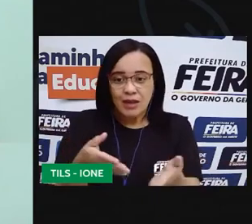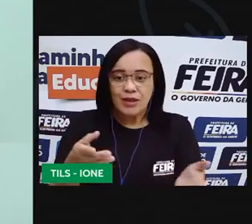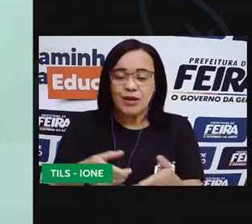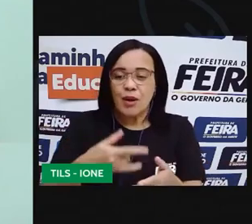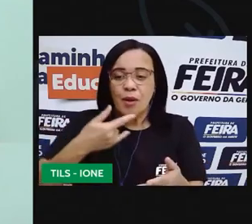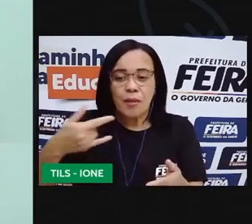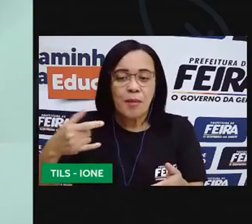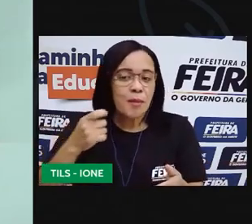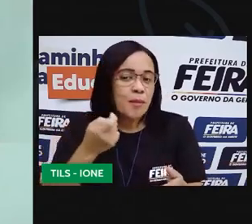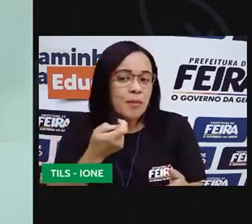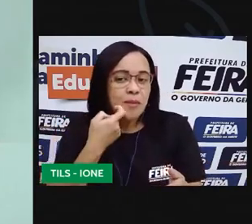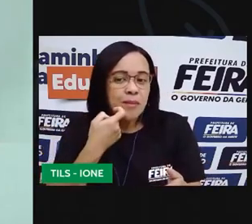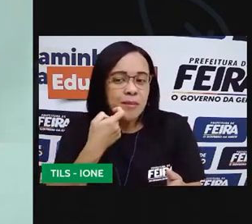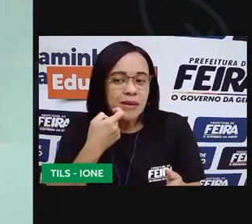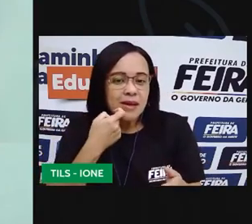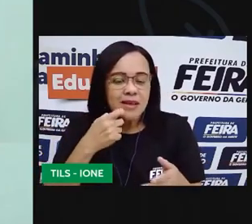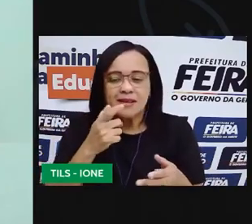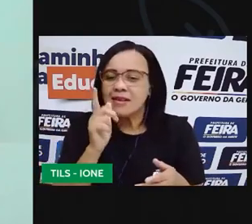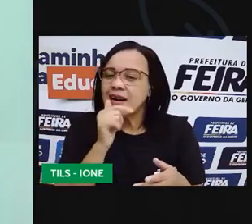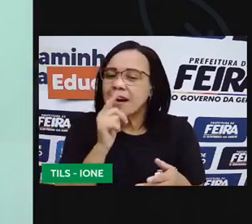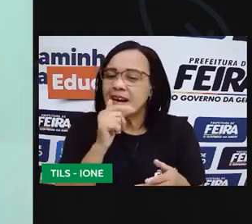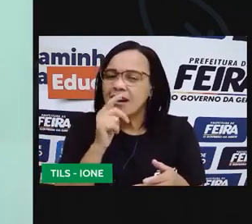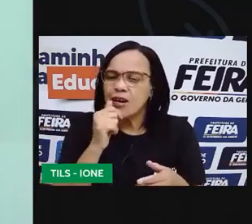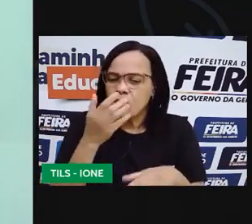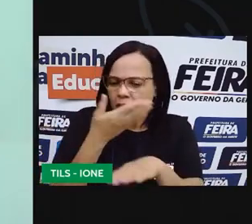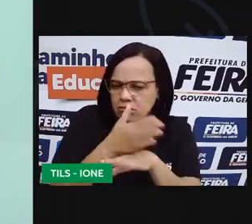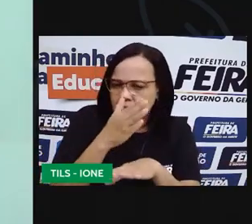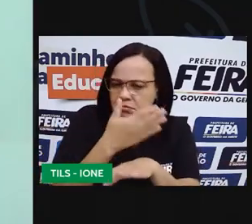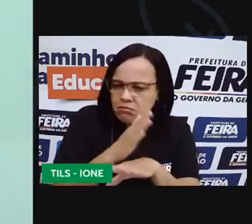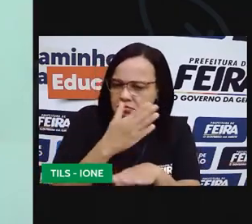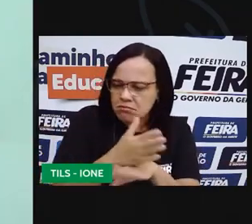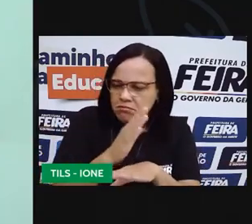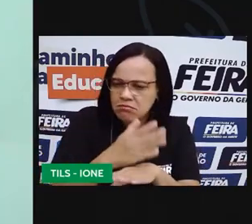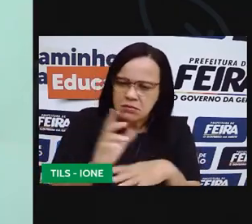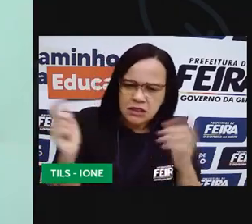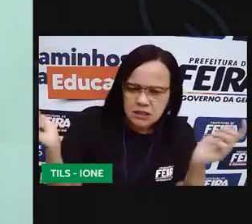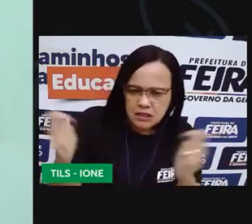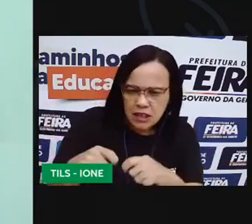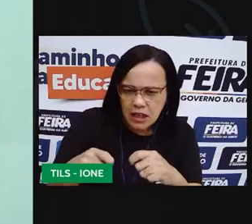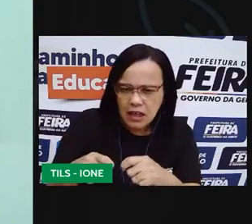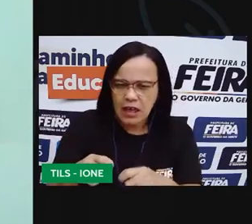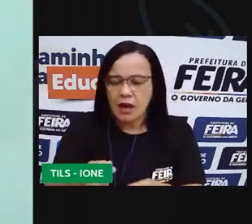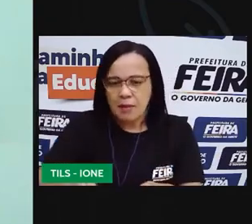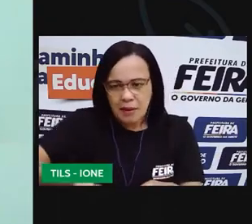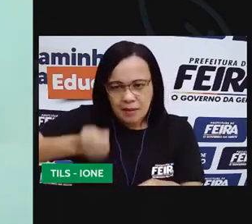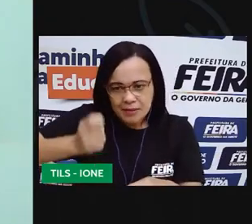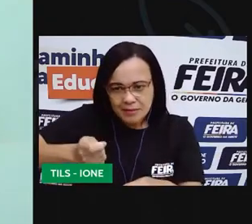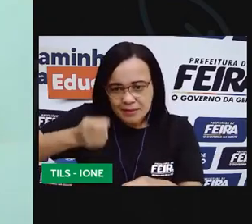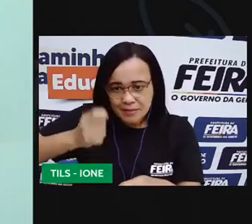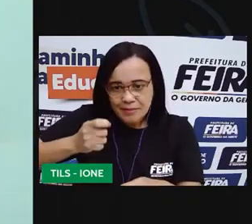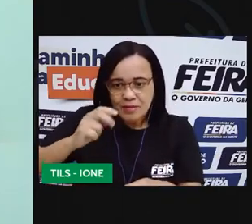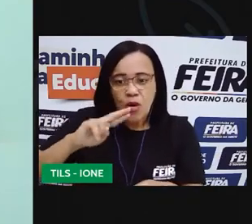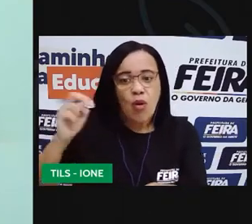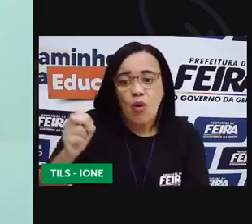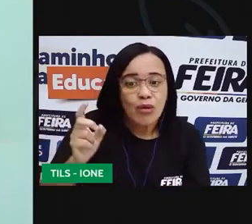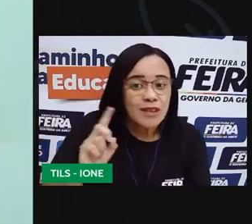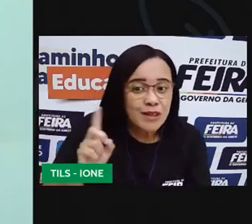treinar e ver como é que você vai brincar de pescaria em casa.